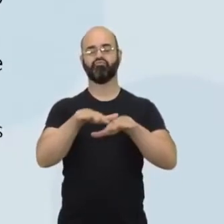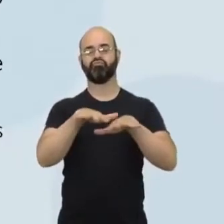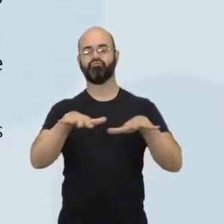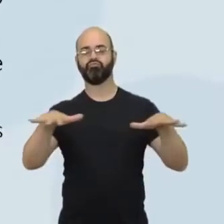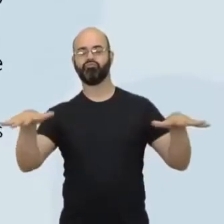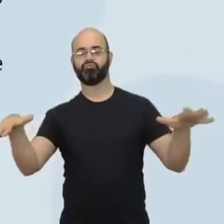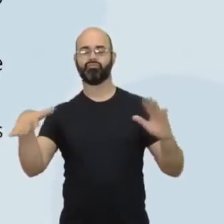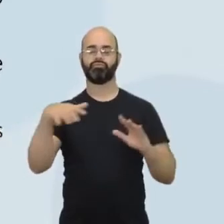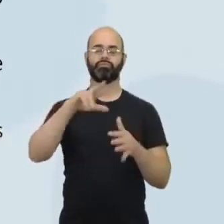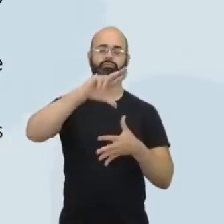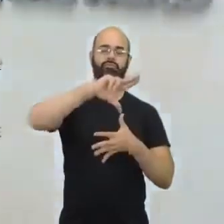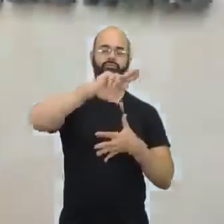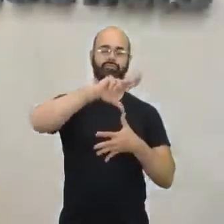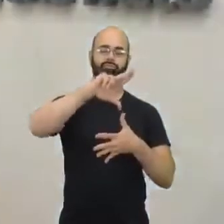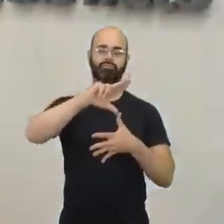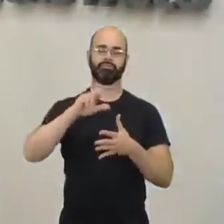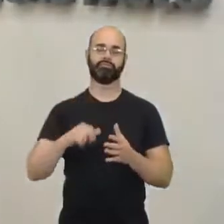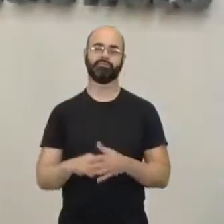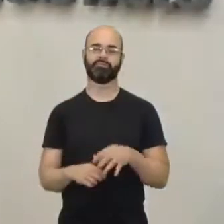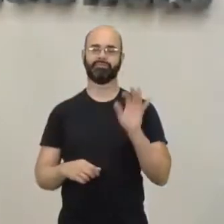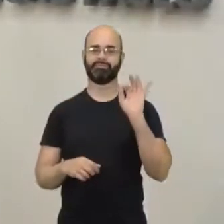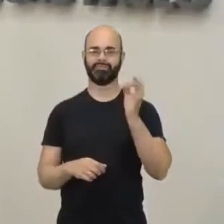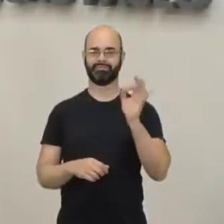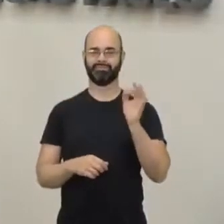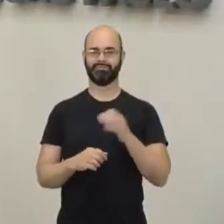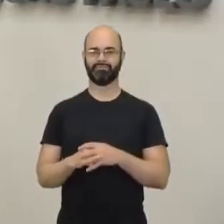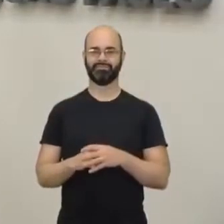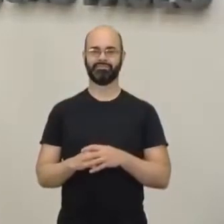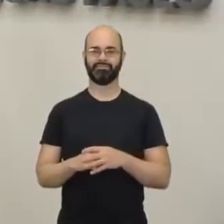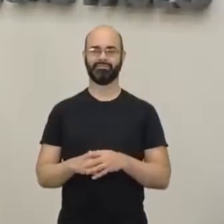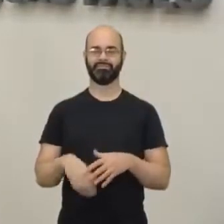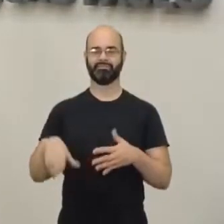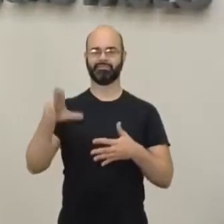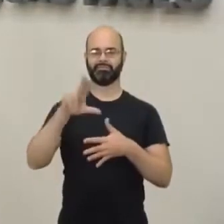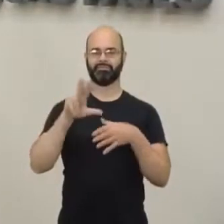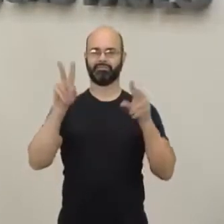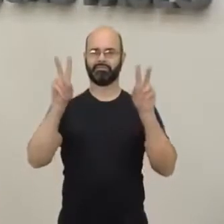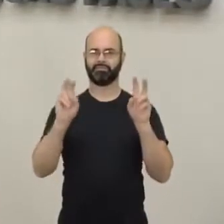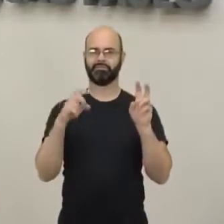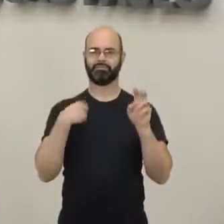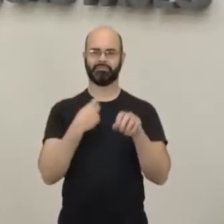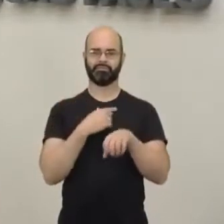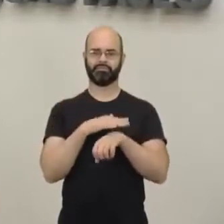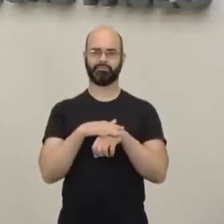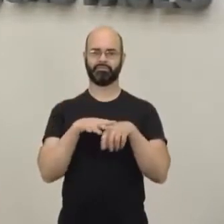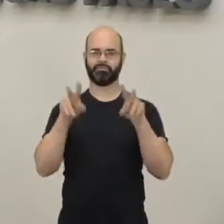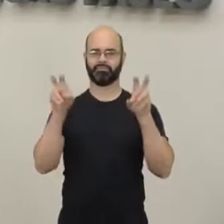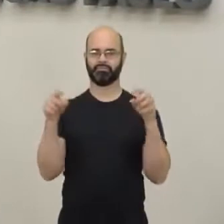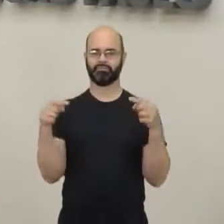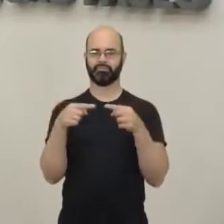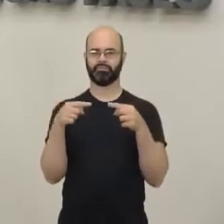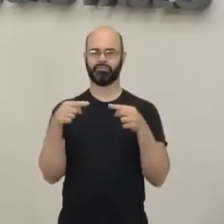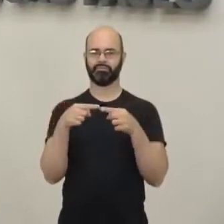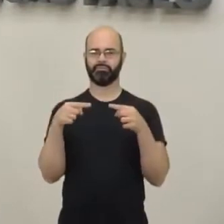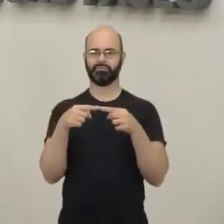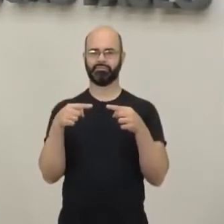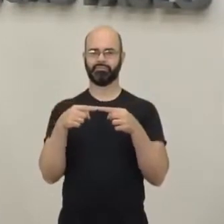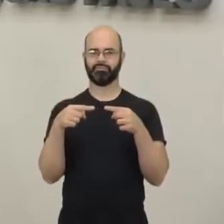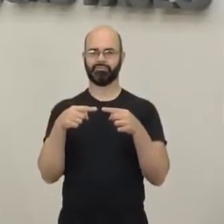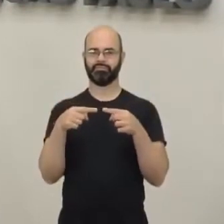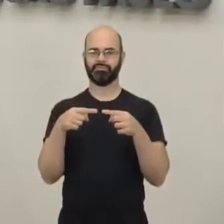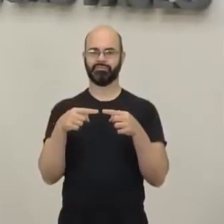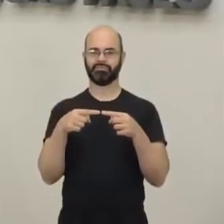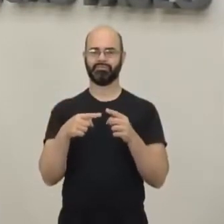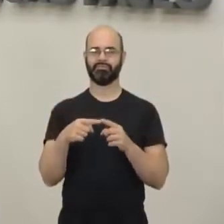Latina. Perfeitamente. E falando de América Latina, nós vamos falar sobre um assunto que encaixa bem com o nosso continente, que é